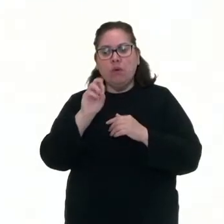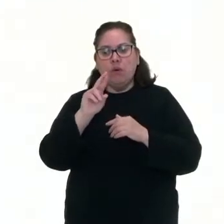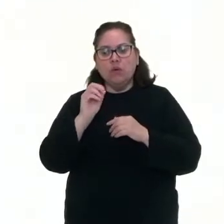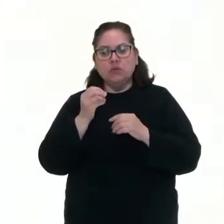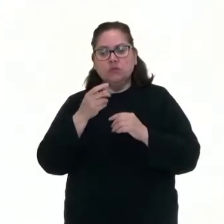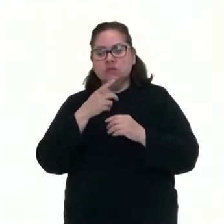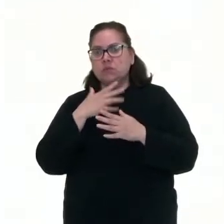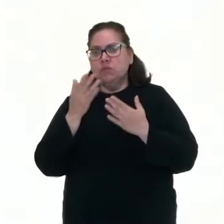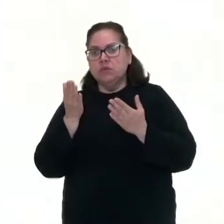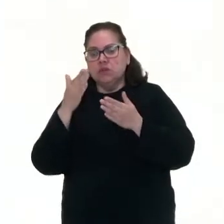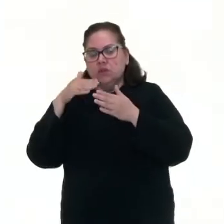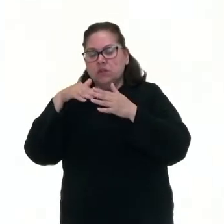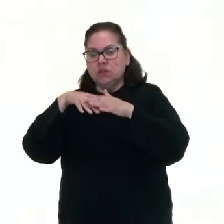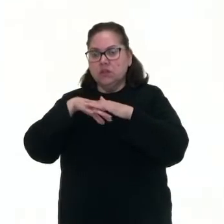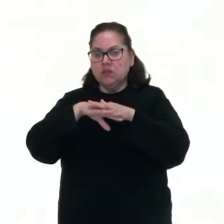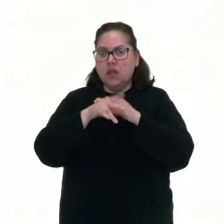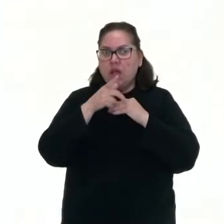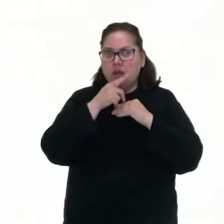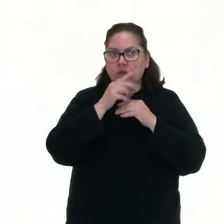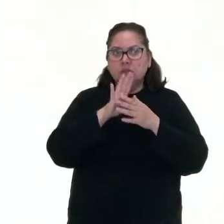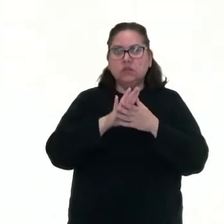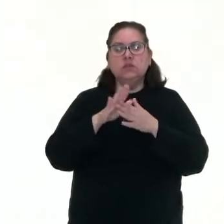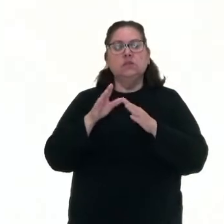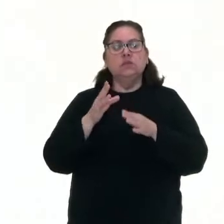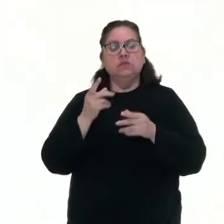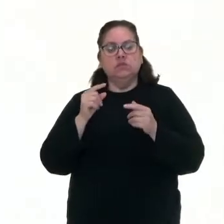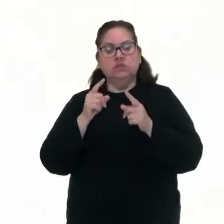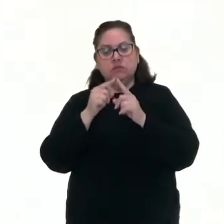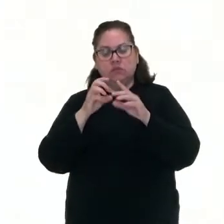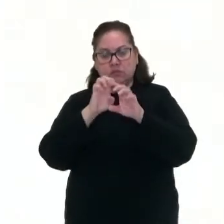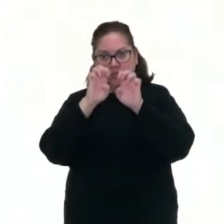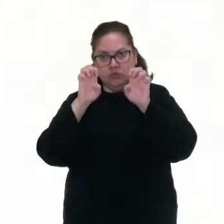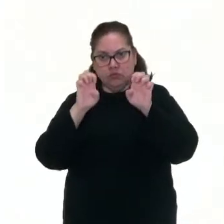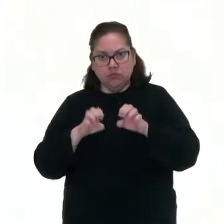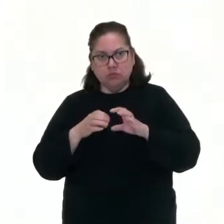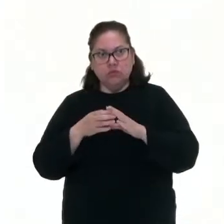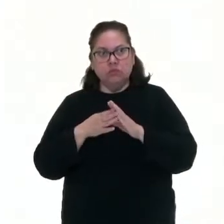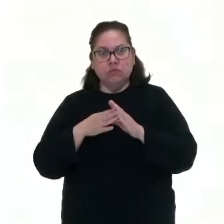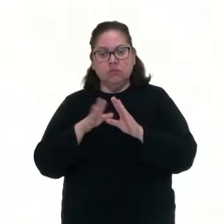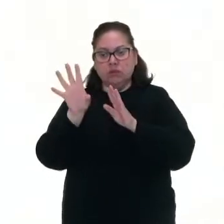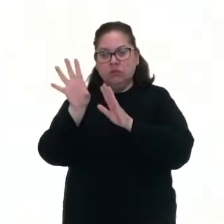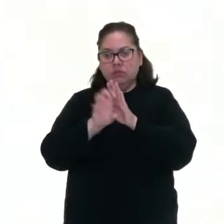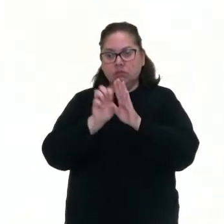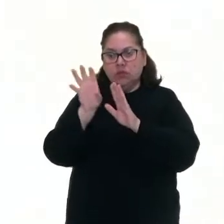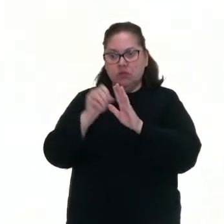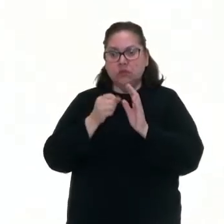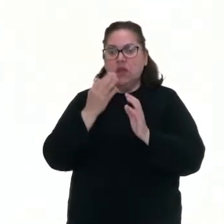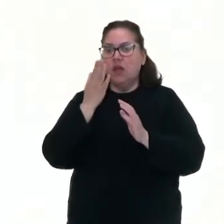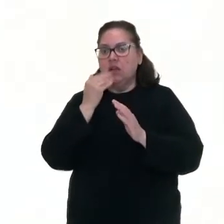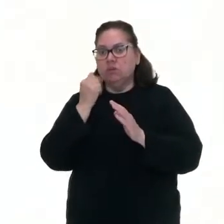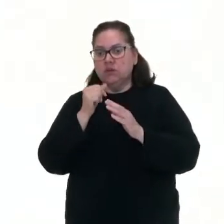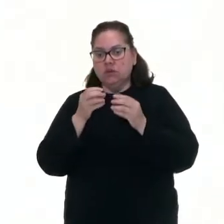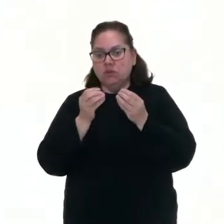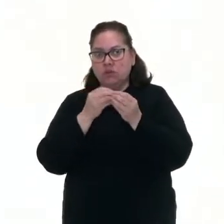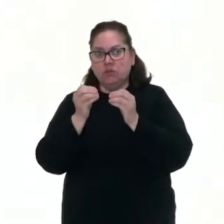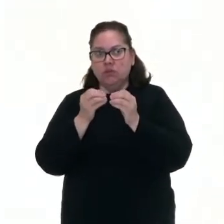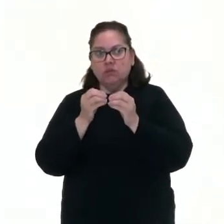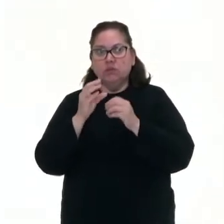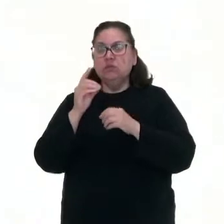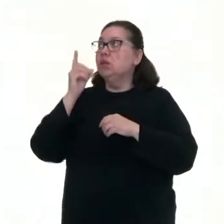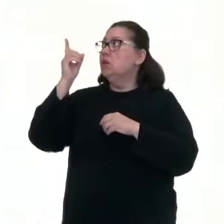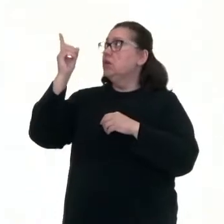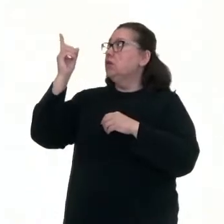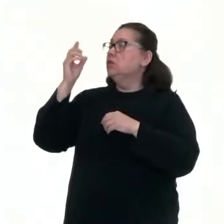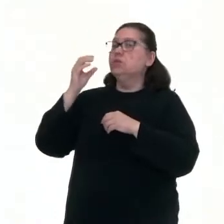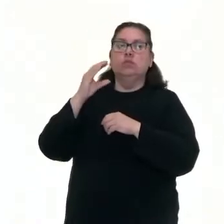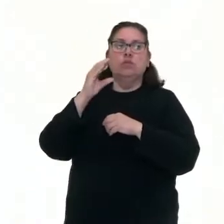a água entra. Existe uma estrutura que faz filtração, captura de alimento, uma célula chamada coanócito,